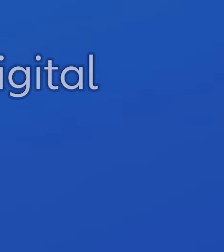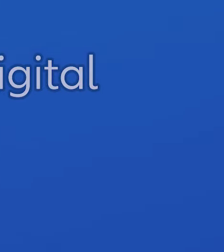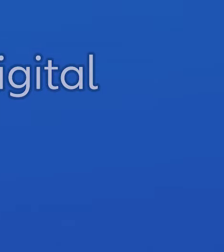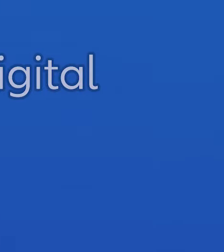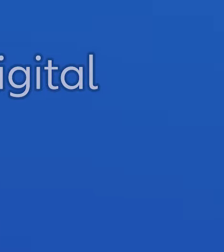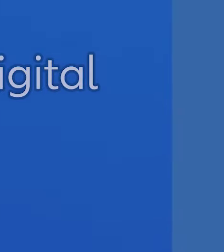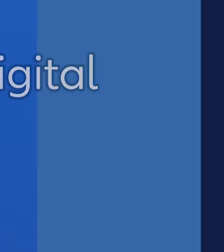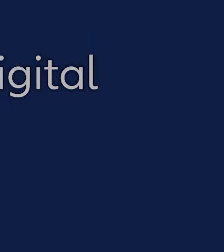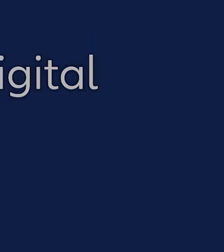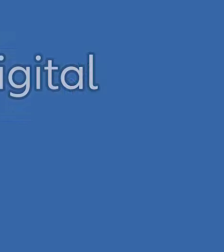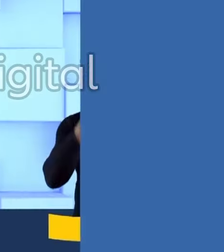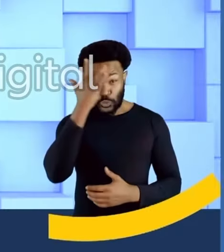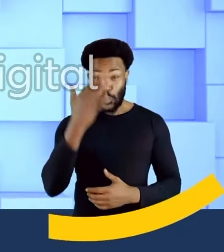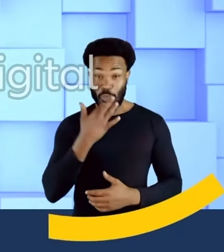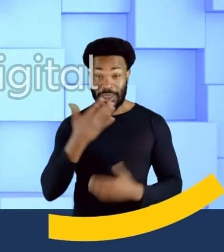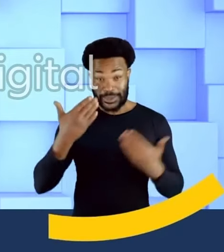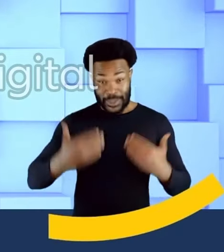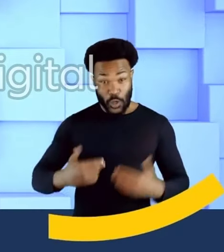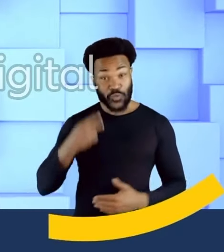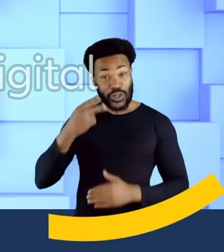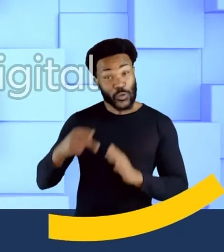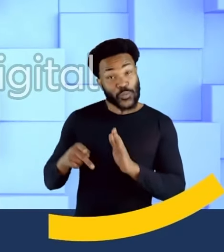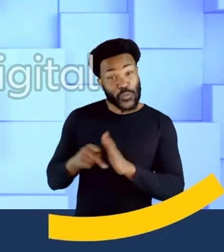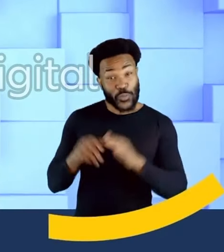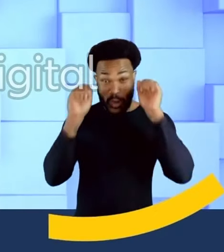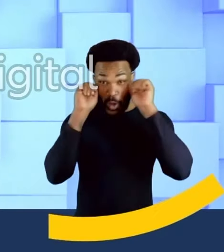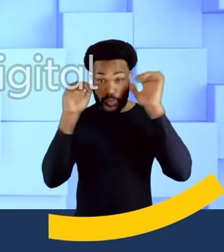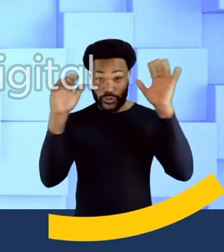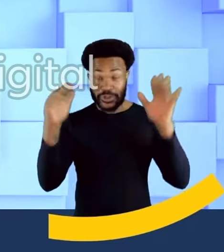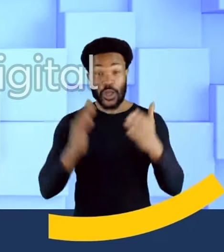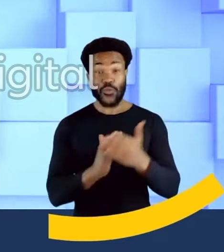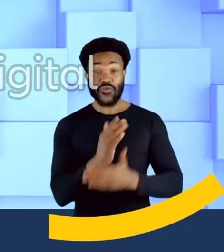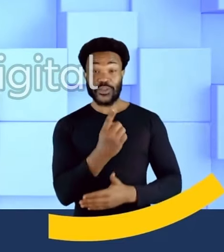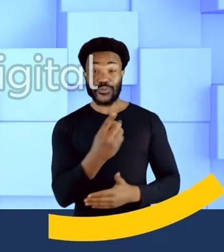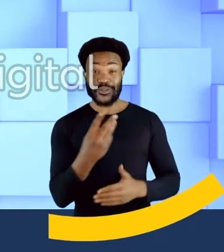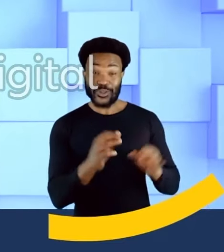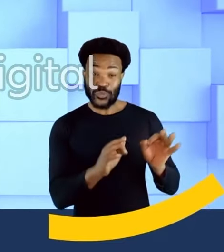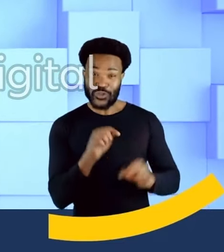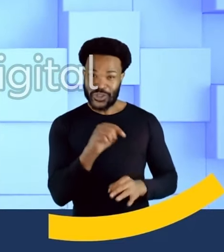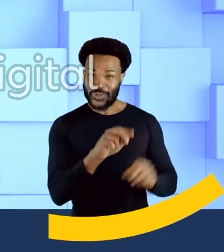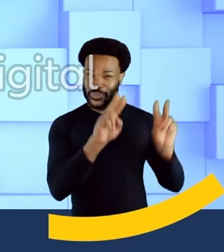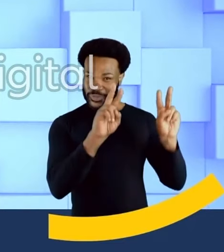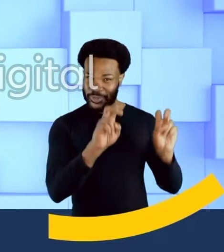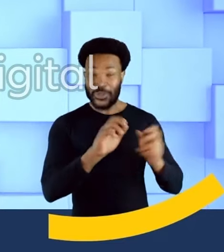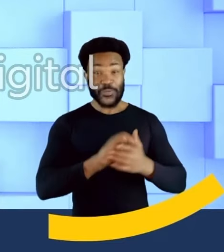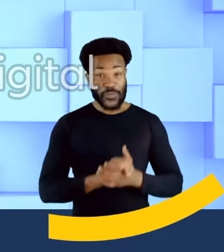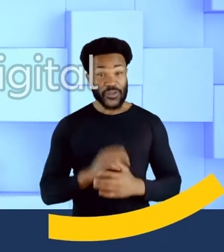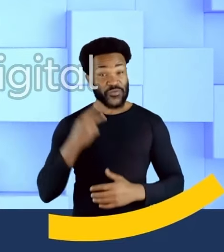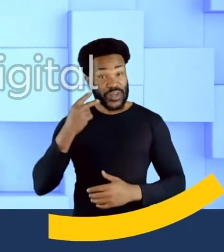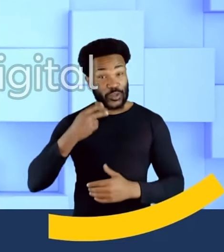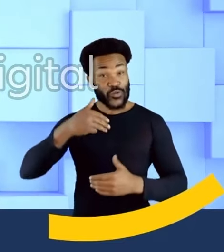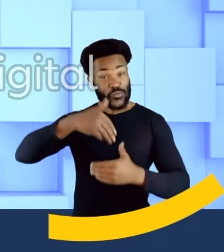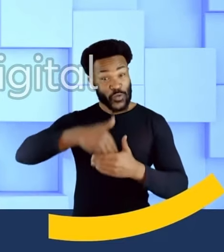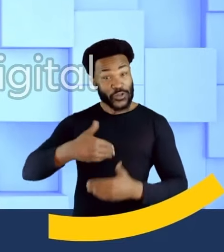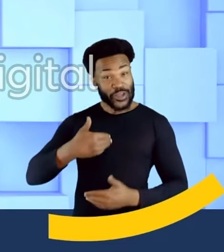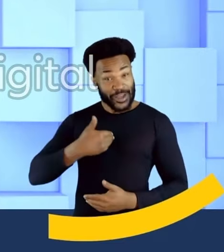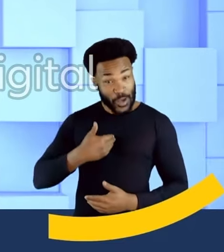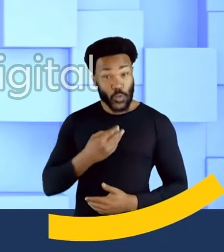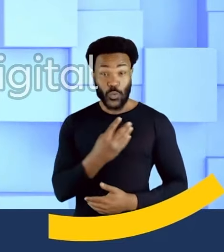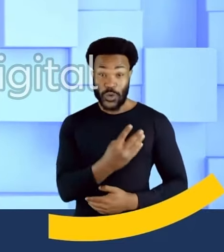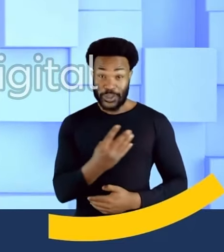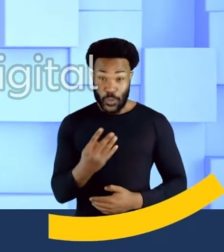União Brasil. Sou conhecido como vereador dos autistas por ter aprovado 13 projetos nessa causa. Para o vereador,